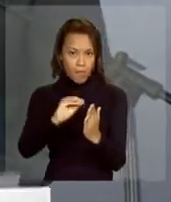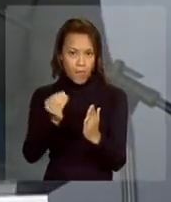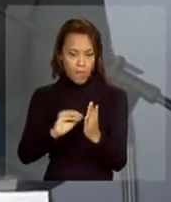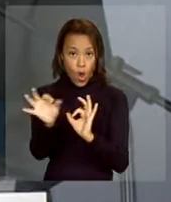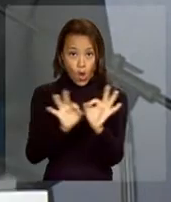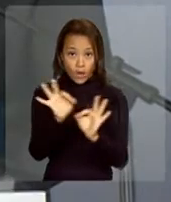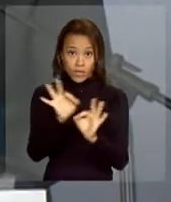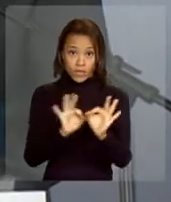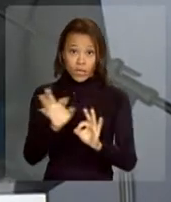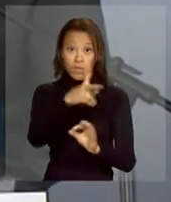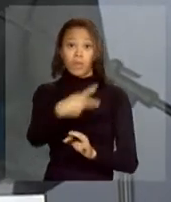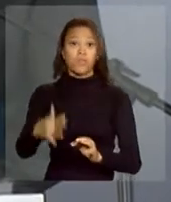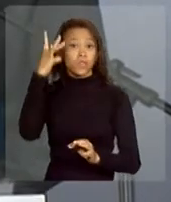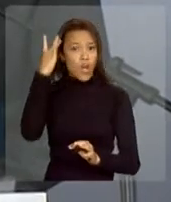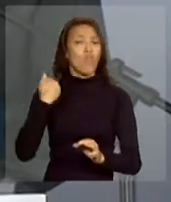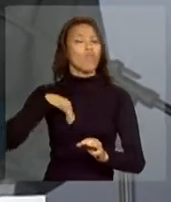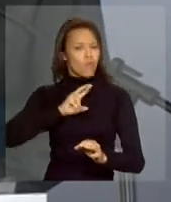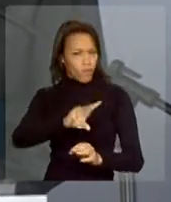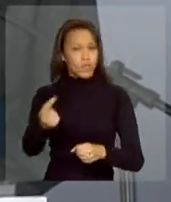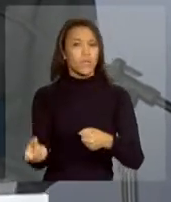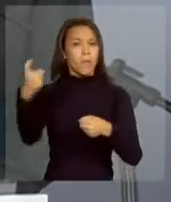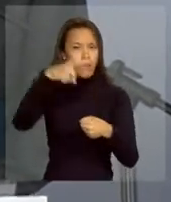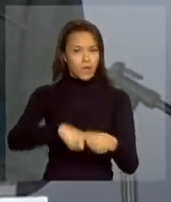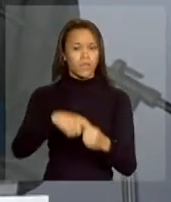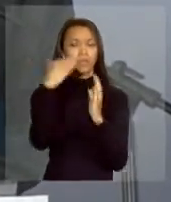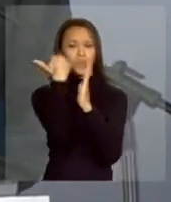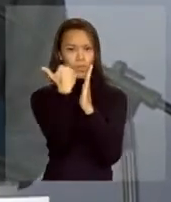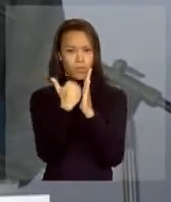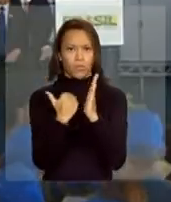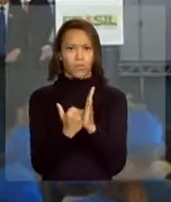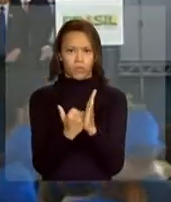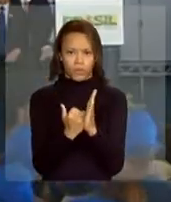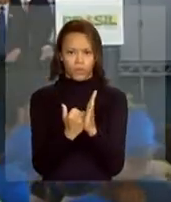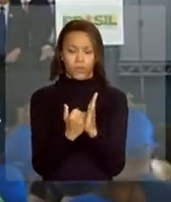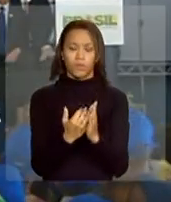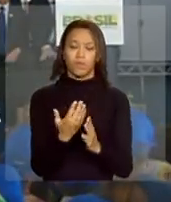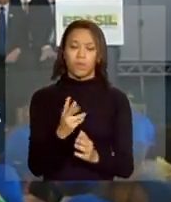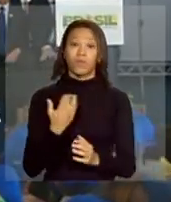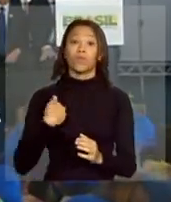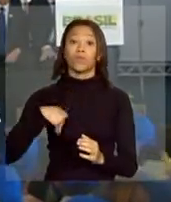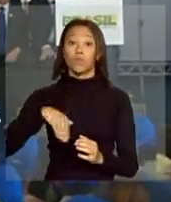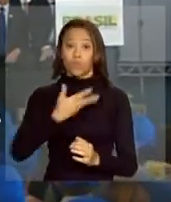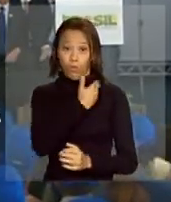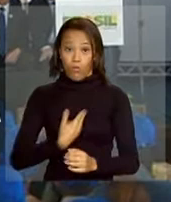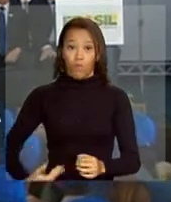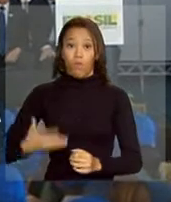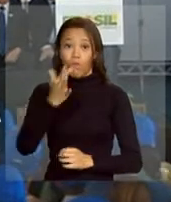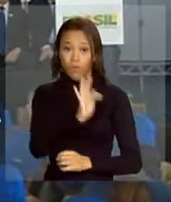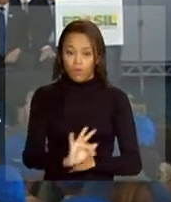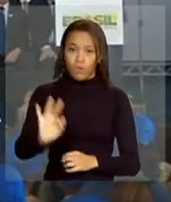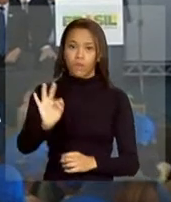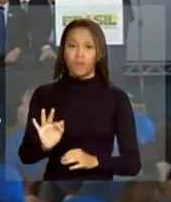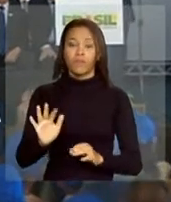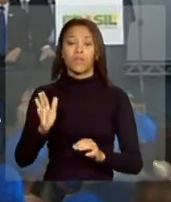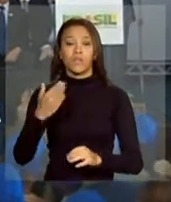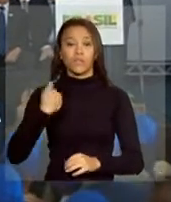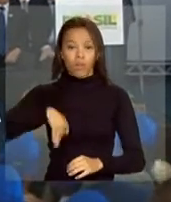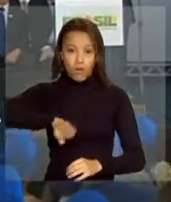ser, presidenta, um parceiro do Minha Casa Minha Vida, um parceiro do governo federal. E nós